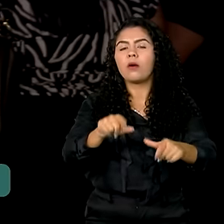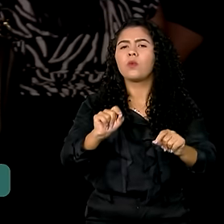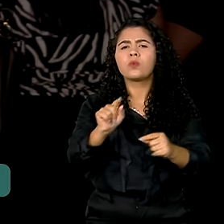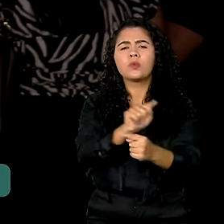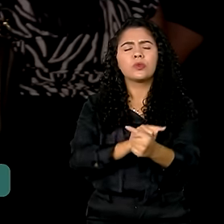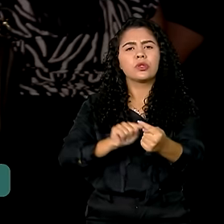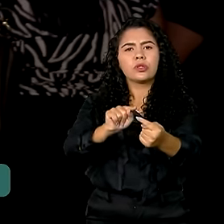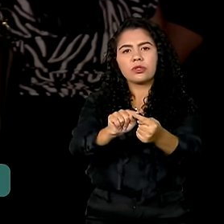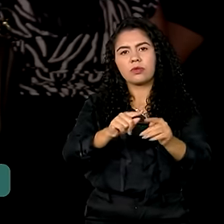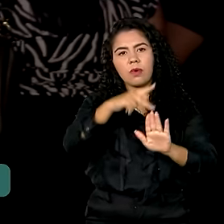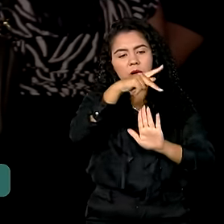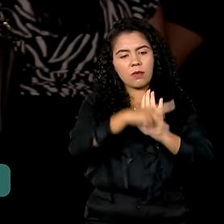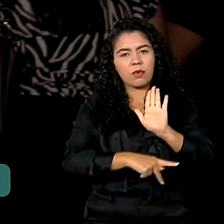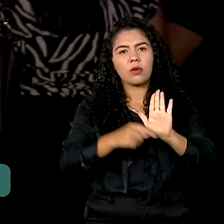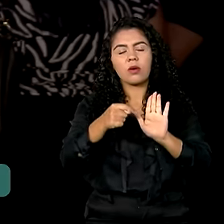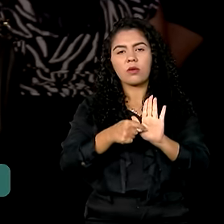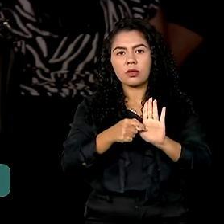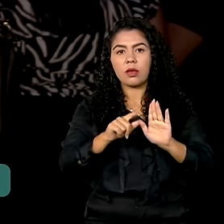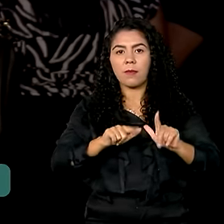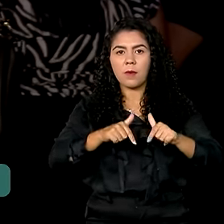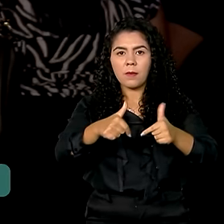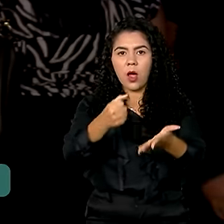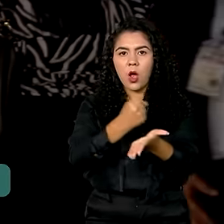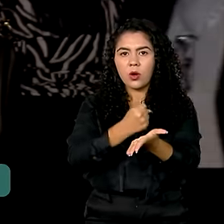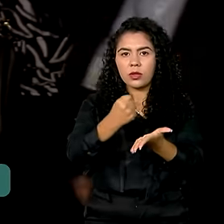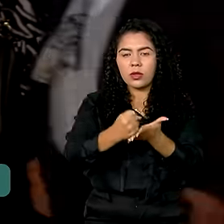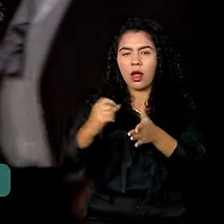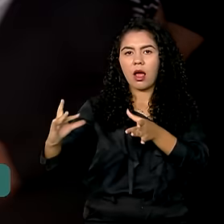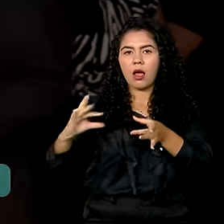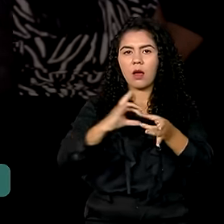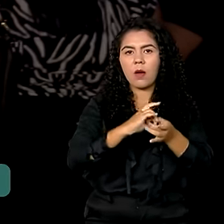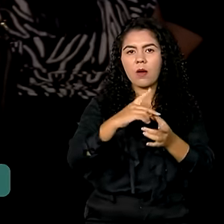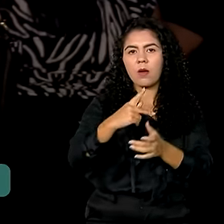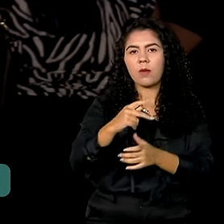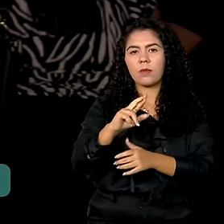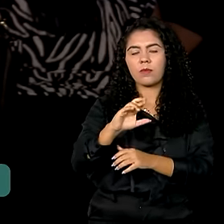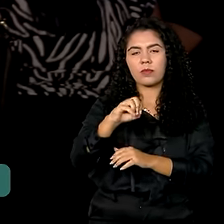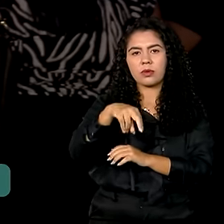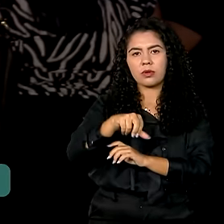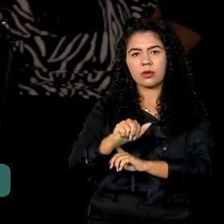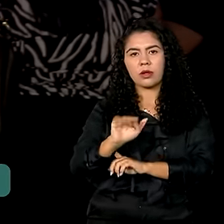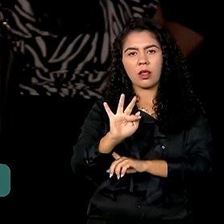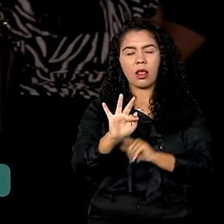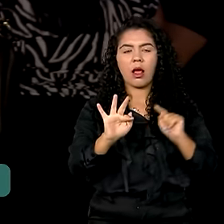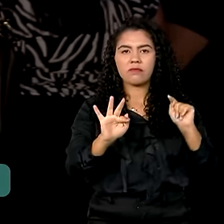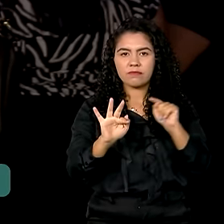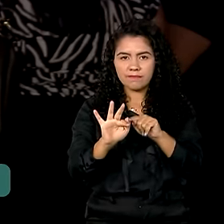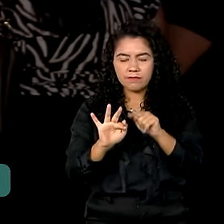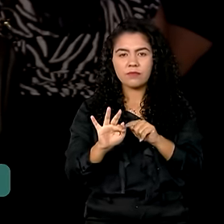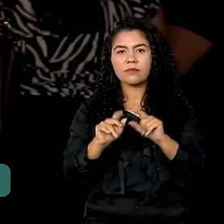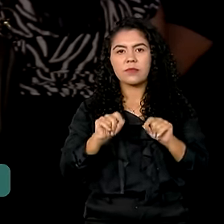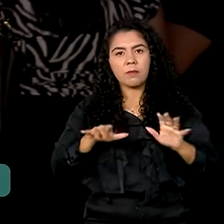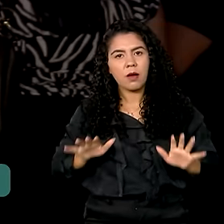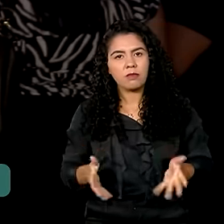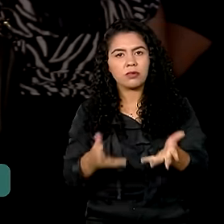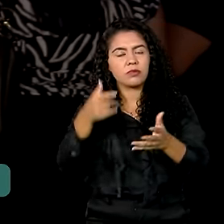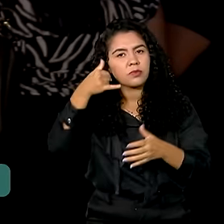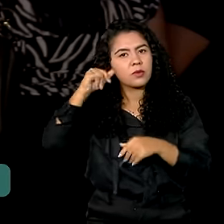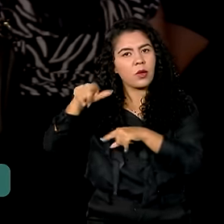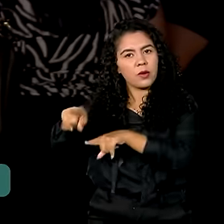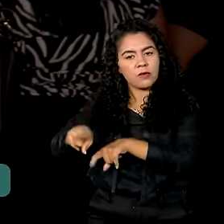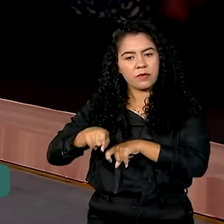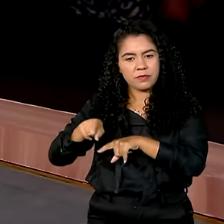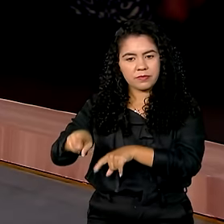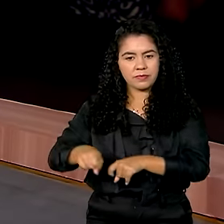garantir as operações contratadas no âmbito do PRONAF, o Programa Nacional de Fortalecimento da Agricultura Familiar.